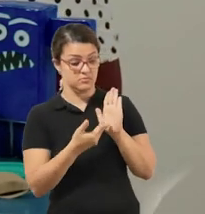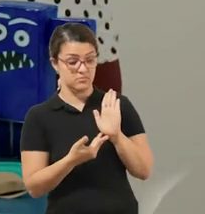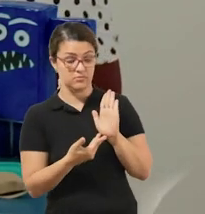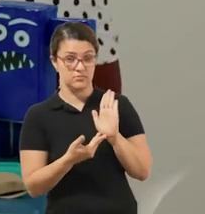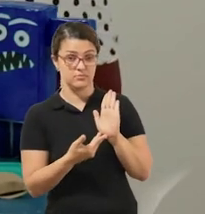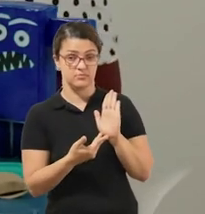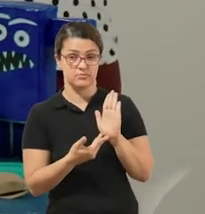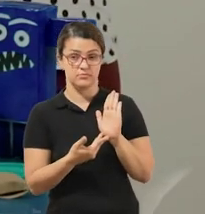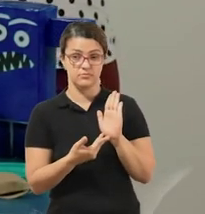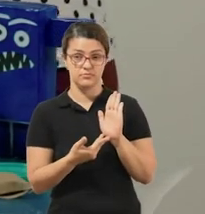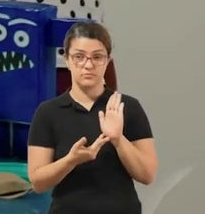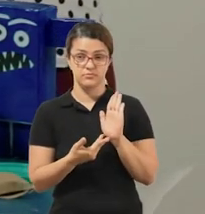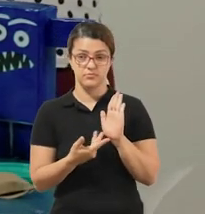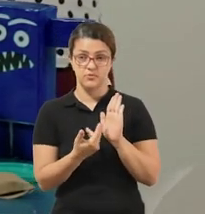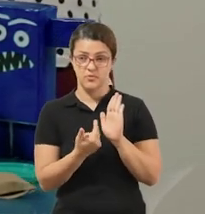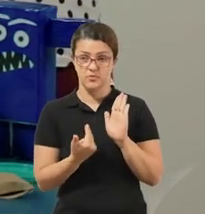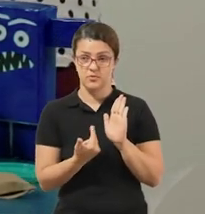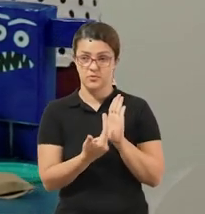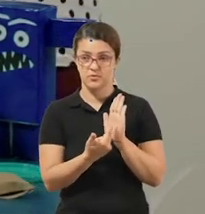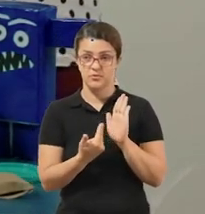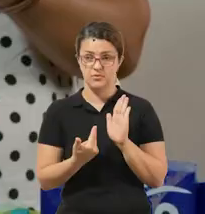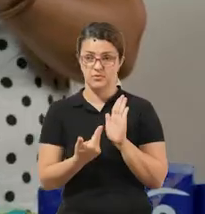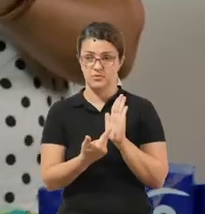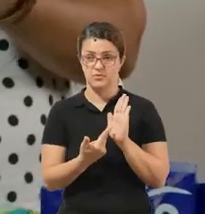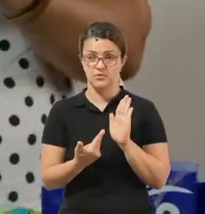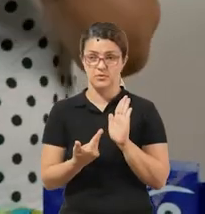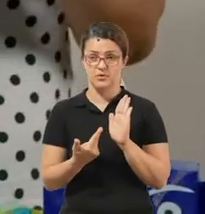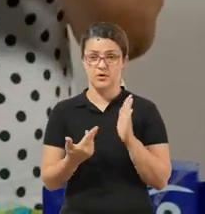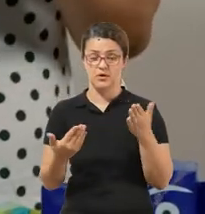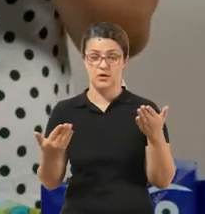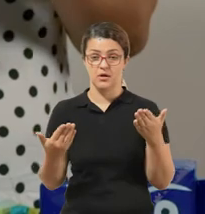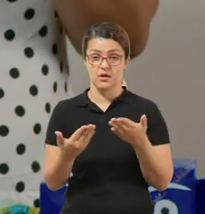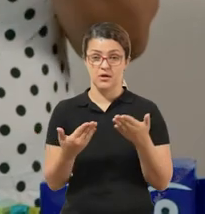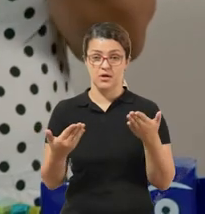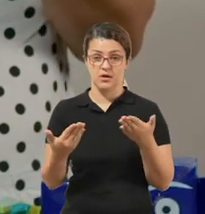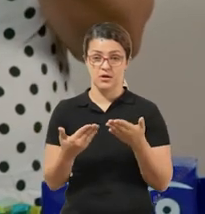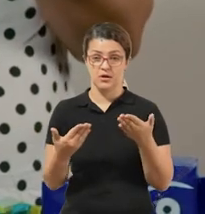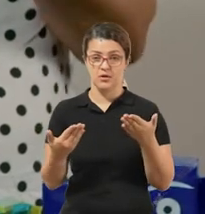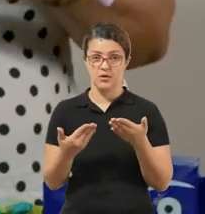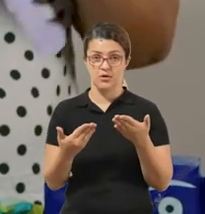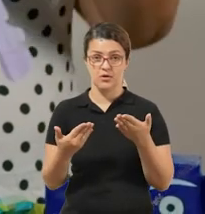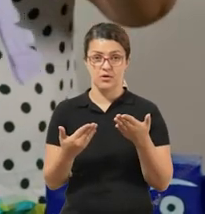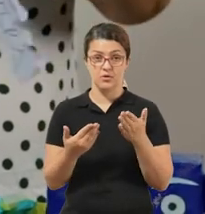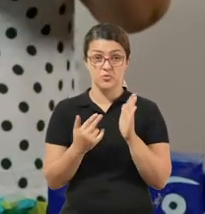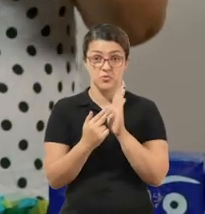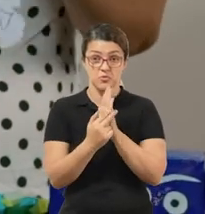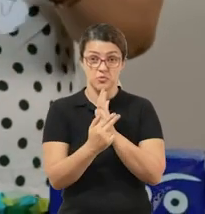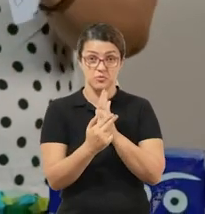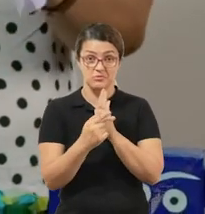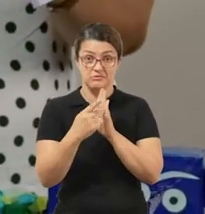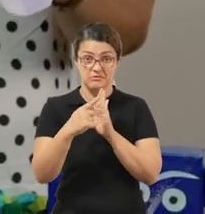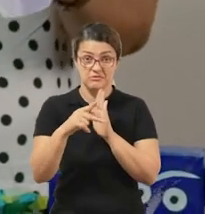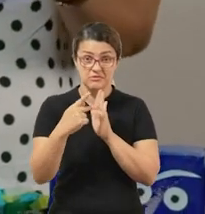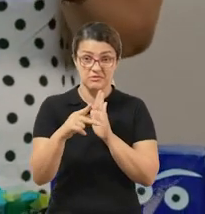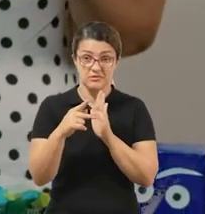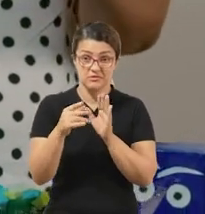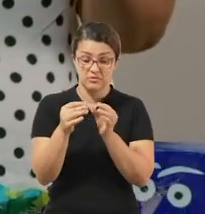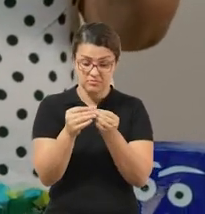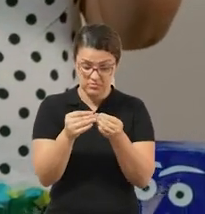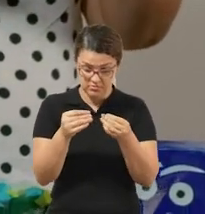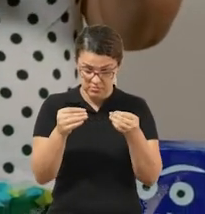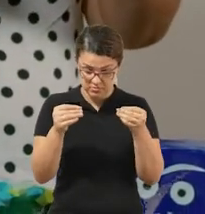assim. Desse jeito, vocês agora vão transformar o nome de vocês em um monstro.